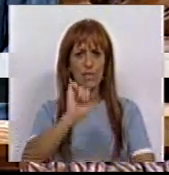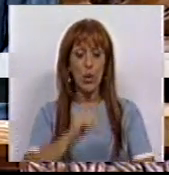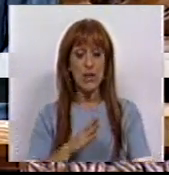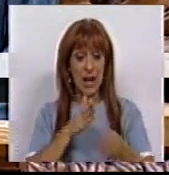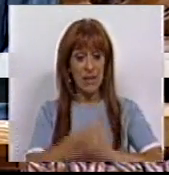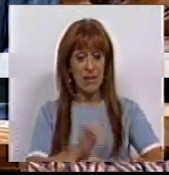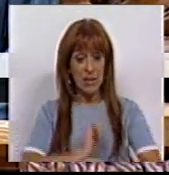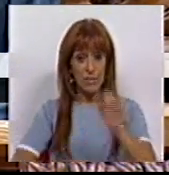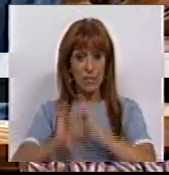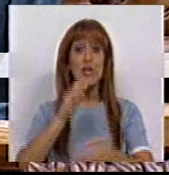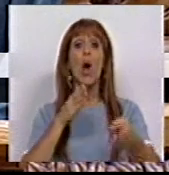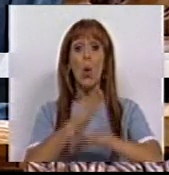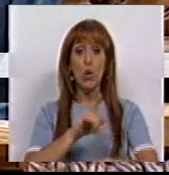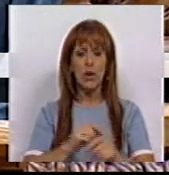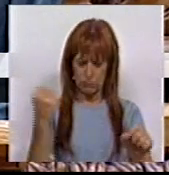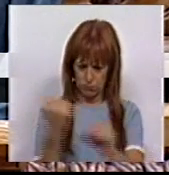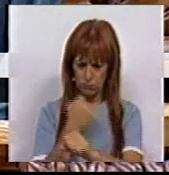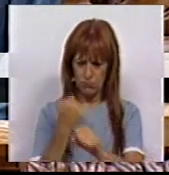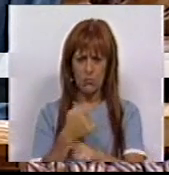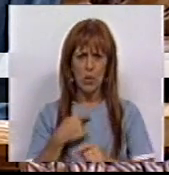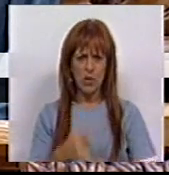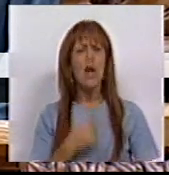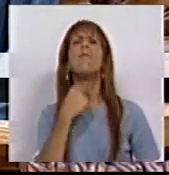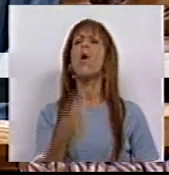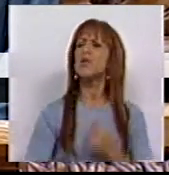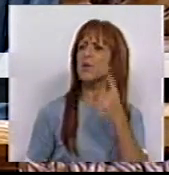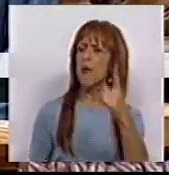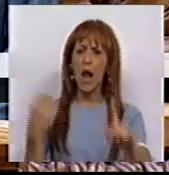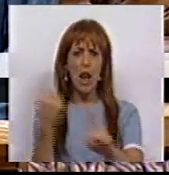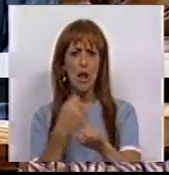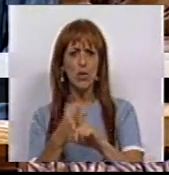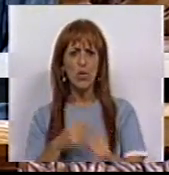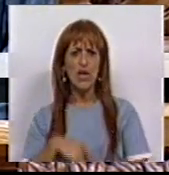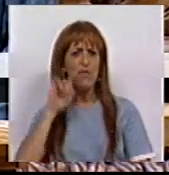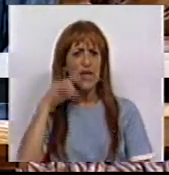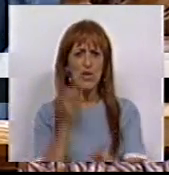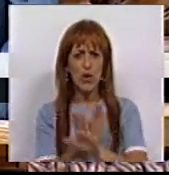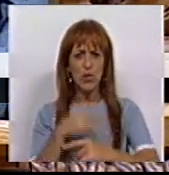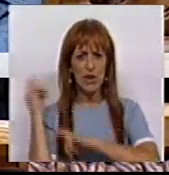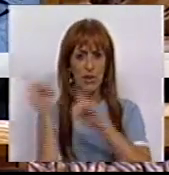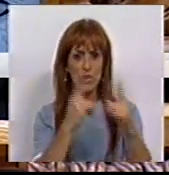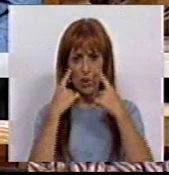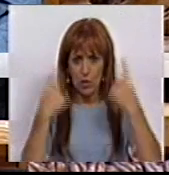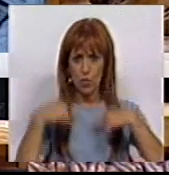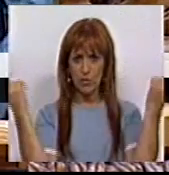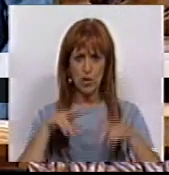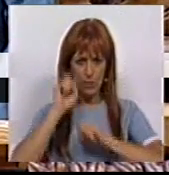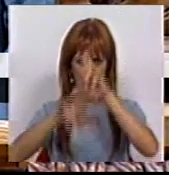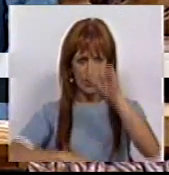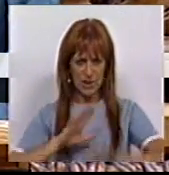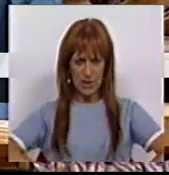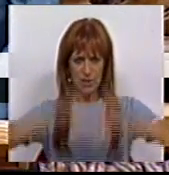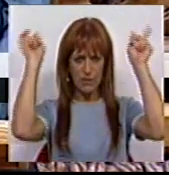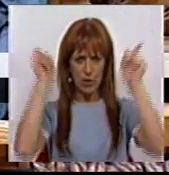a sua intervenção e que continuam a agir, a erguer a voz e a lutar em defesa de um setor de transportes público, moderno,